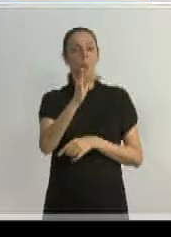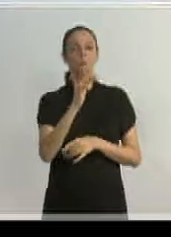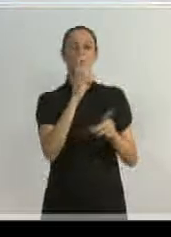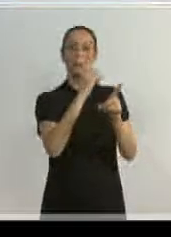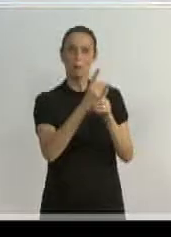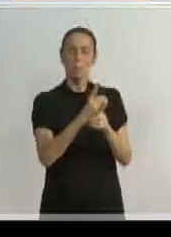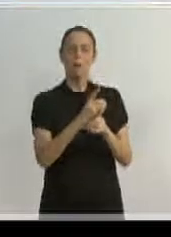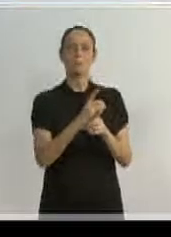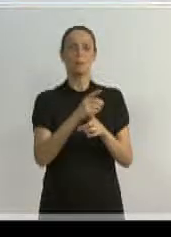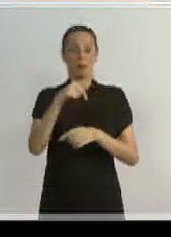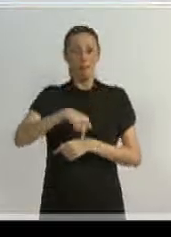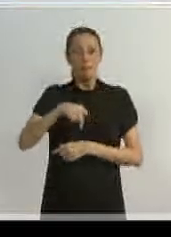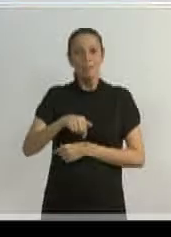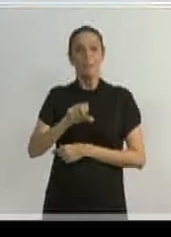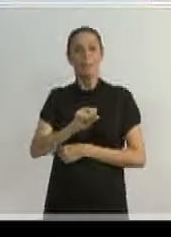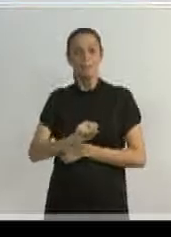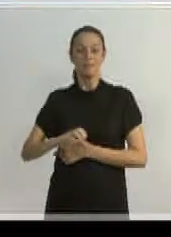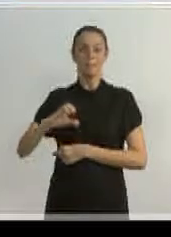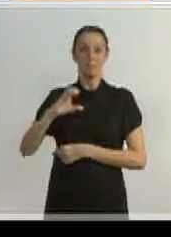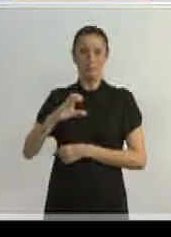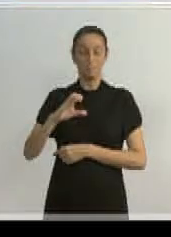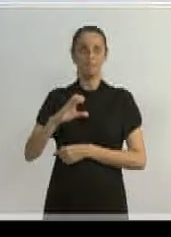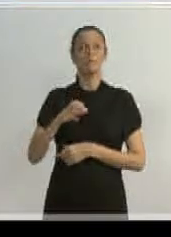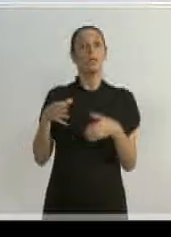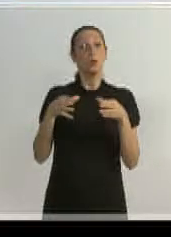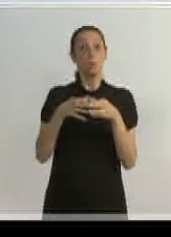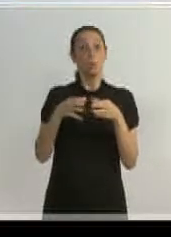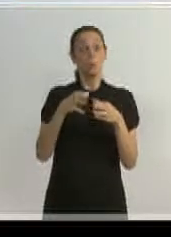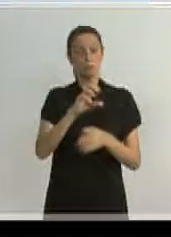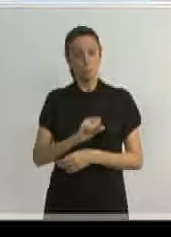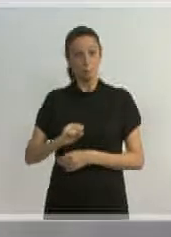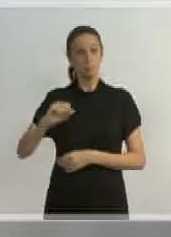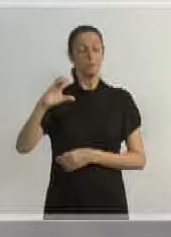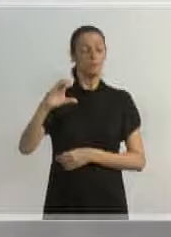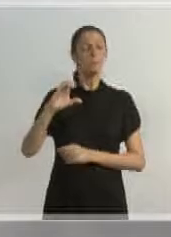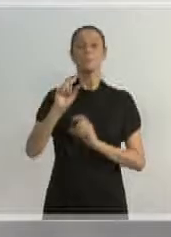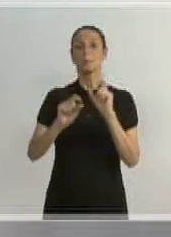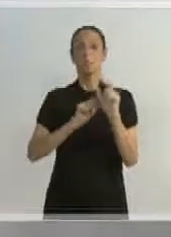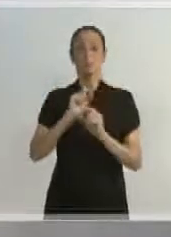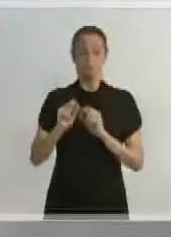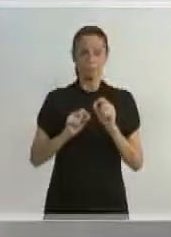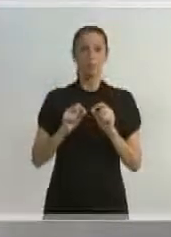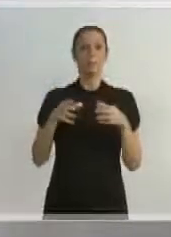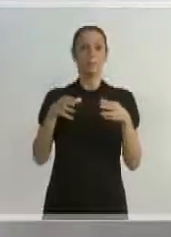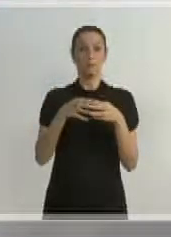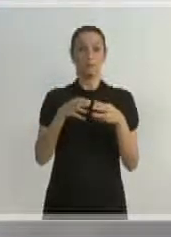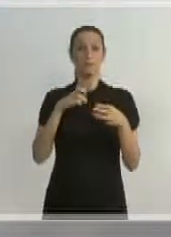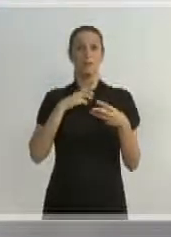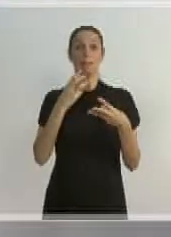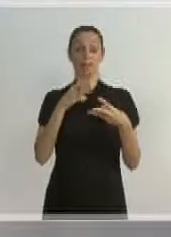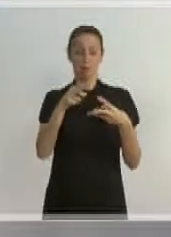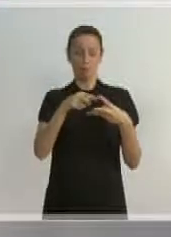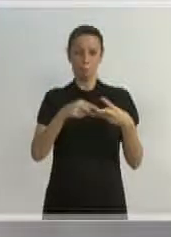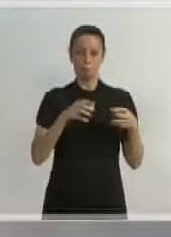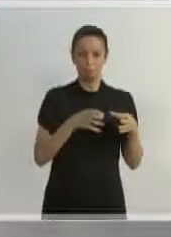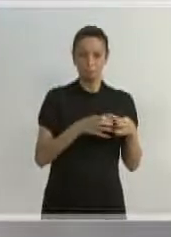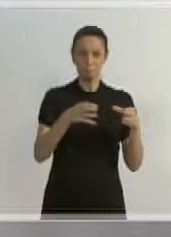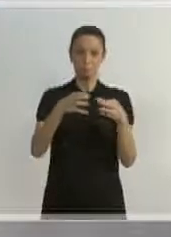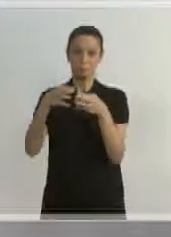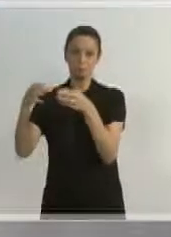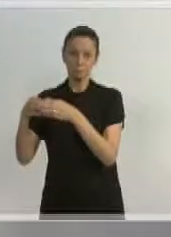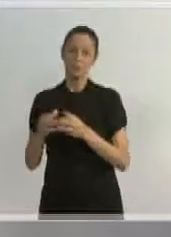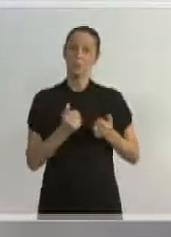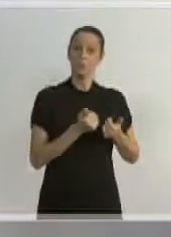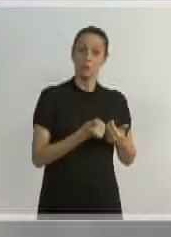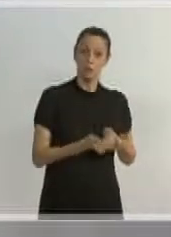nossos estados nesse sentido. E a bancada de Santa Catarina é uma bancada composta, tem três divisões. A gente tem a divisão de